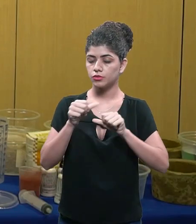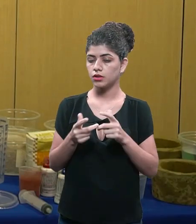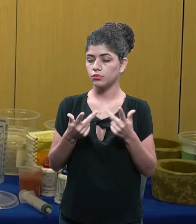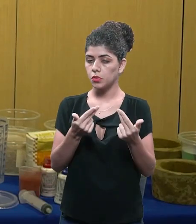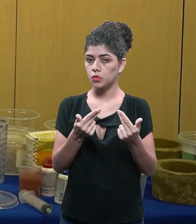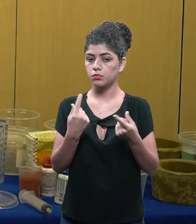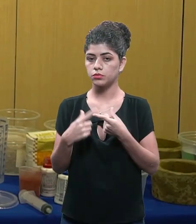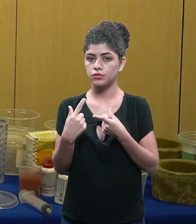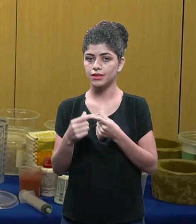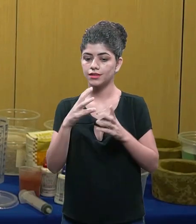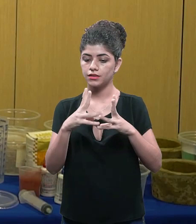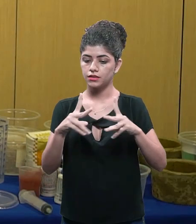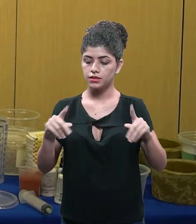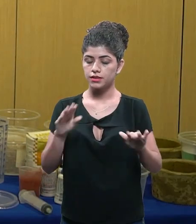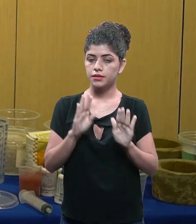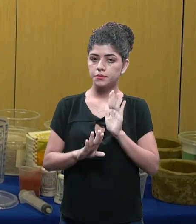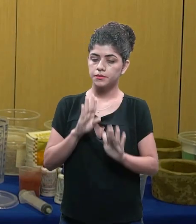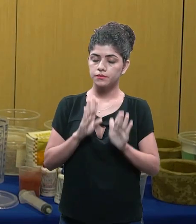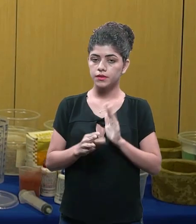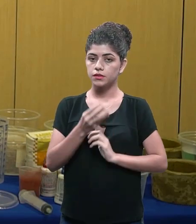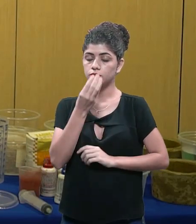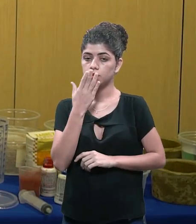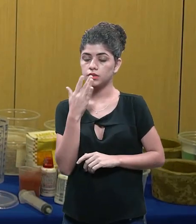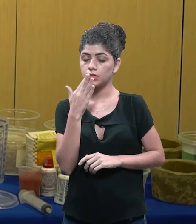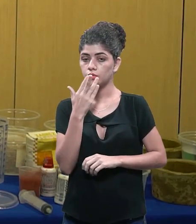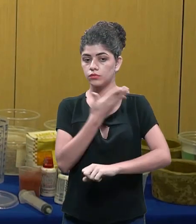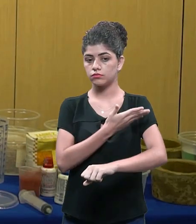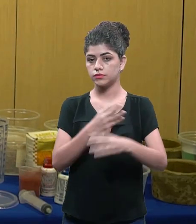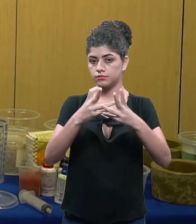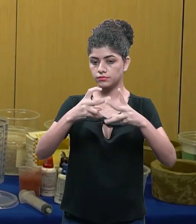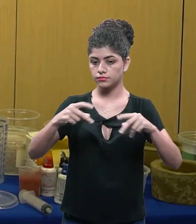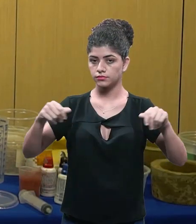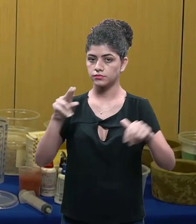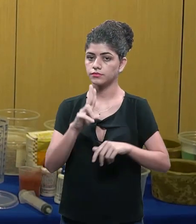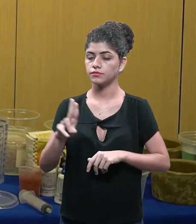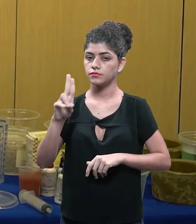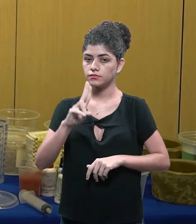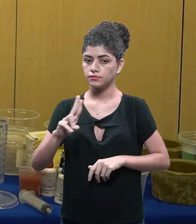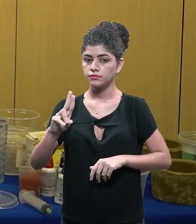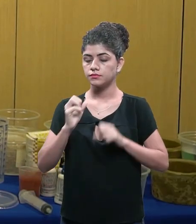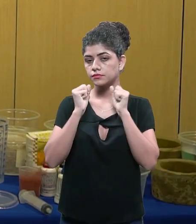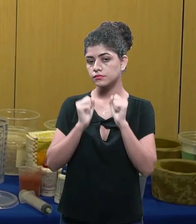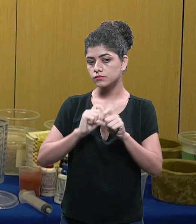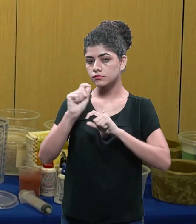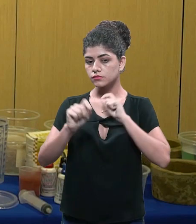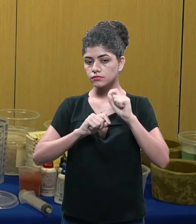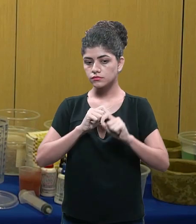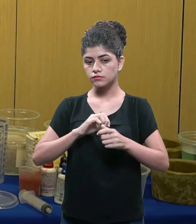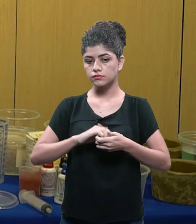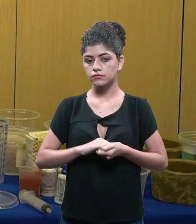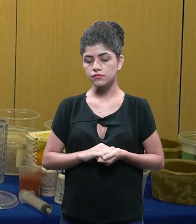a tonalidade devido a aparência da areia então dependendo da cor da areia que tu for usar na tua mistura